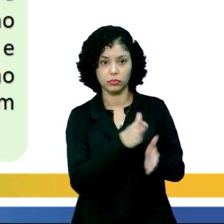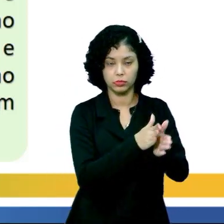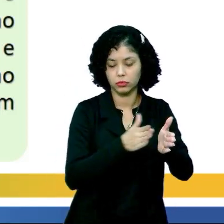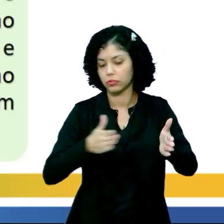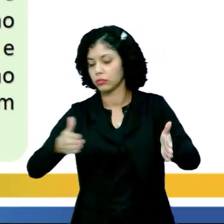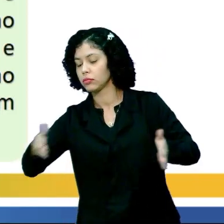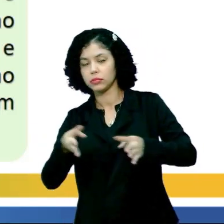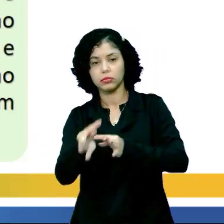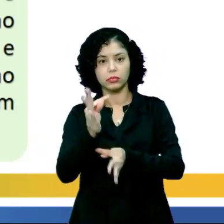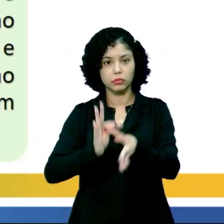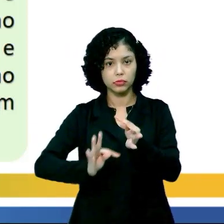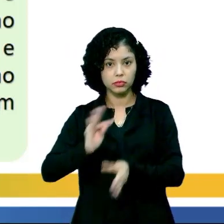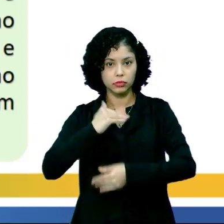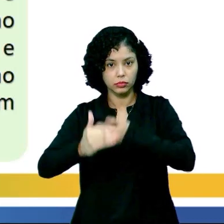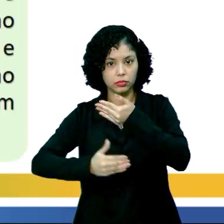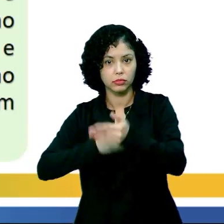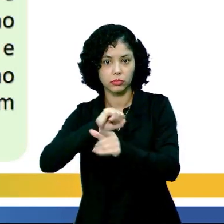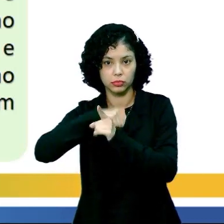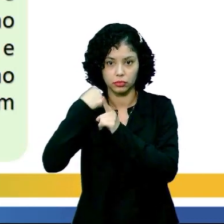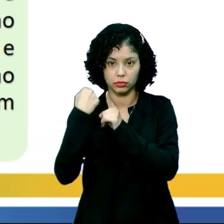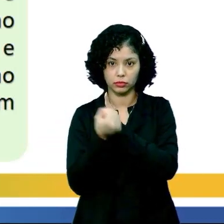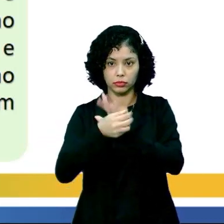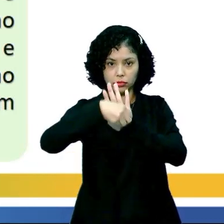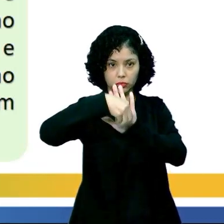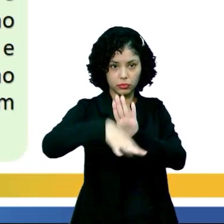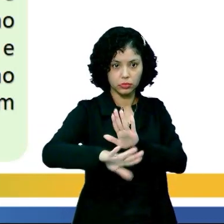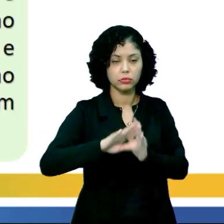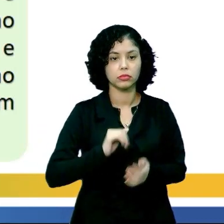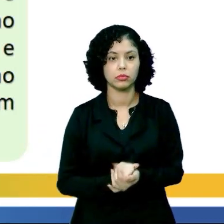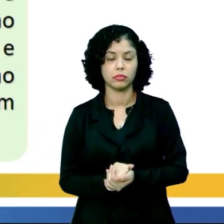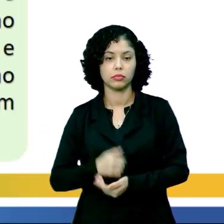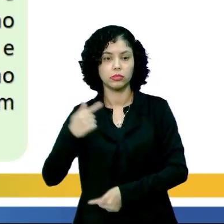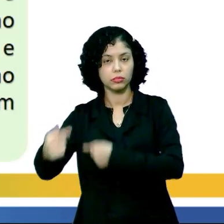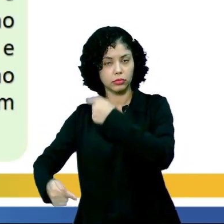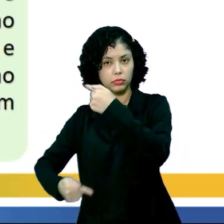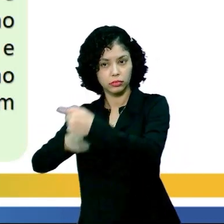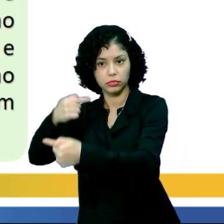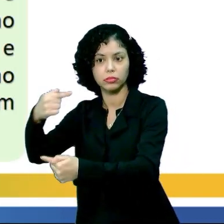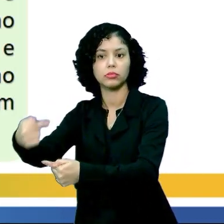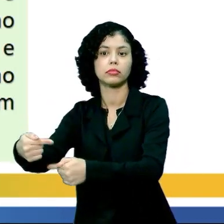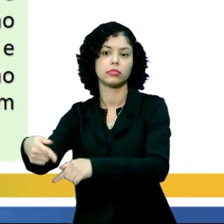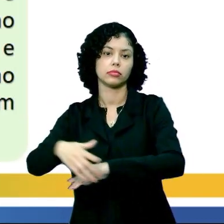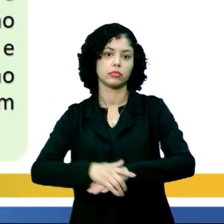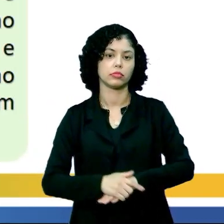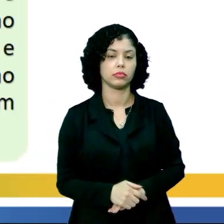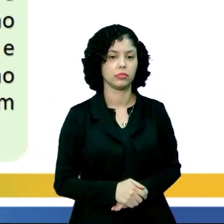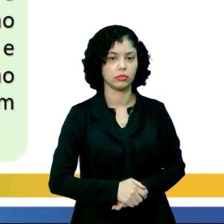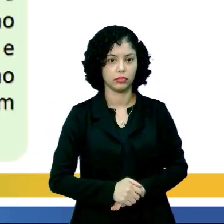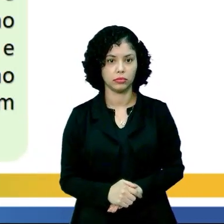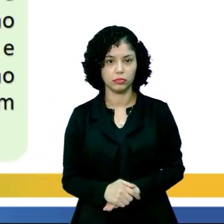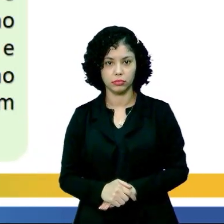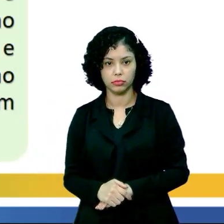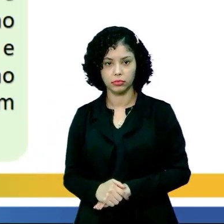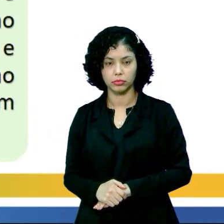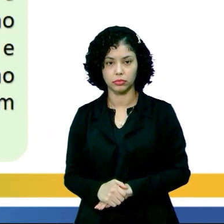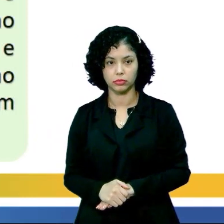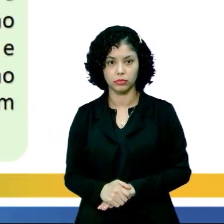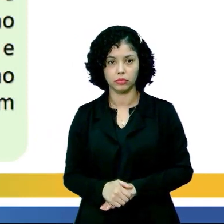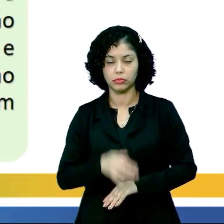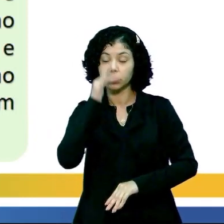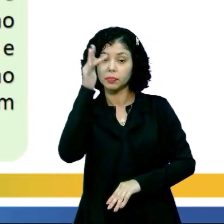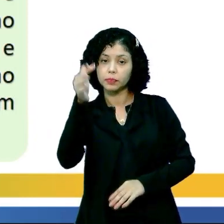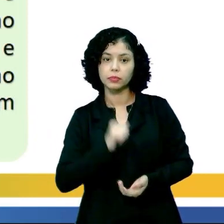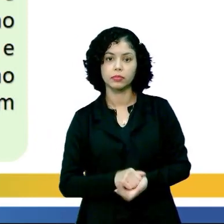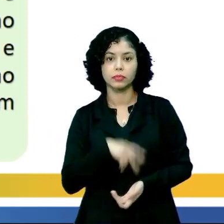cosmológicas, tecnológicas, desenvolvidas pela sociedade e que são transmitidas de herança de legado para gerações